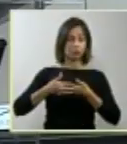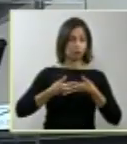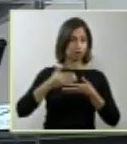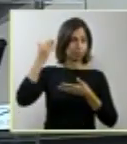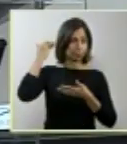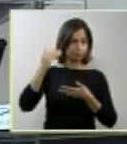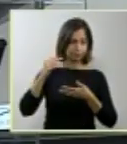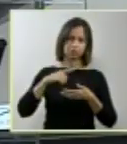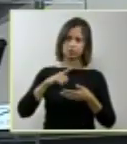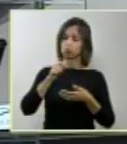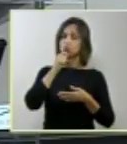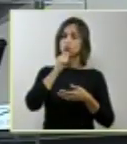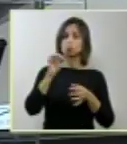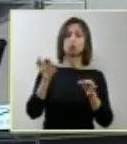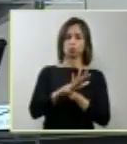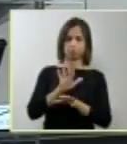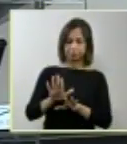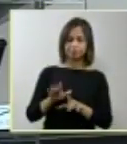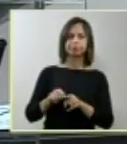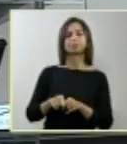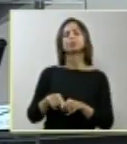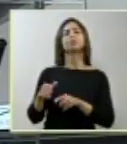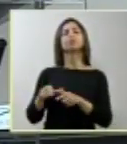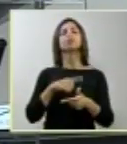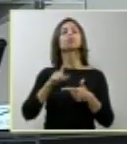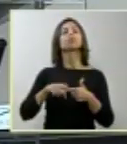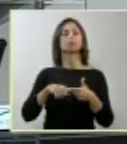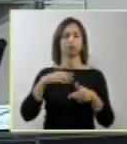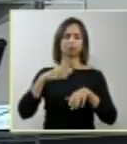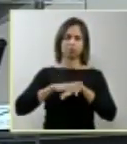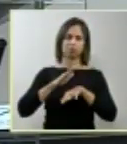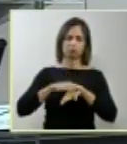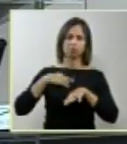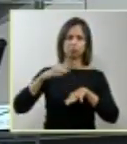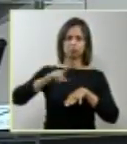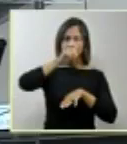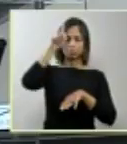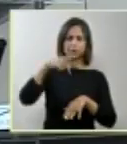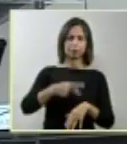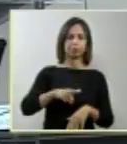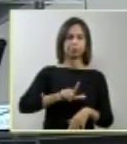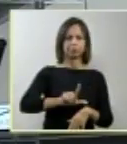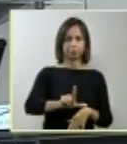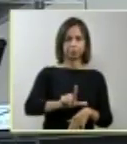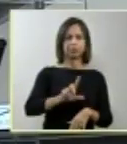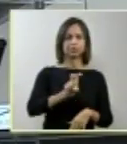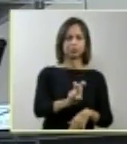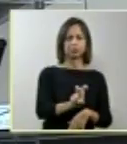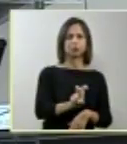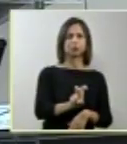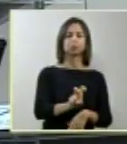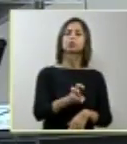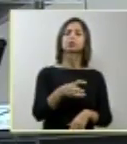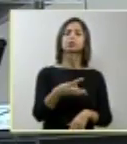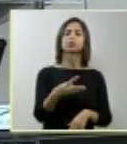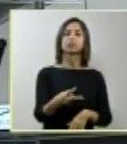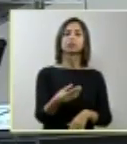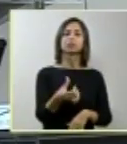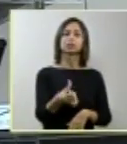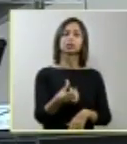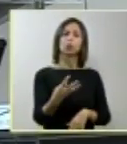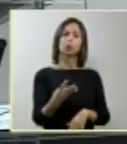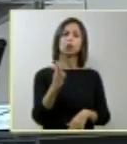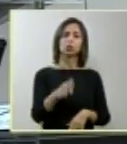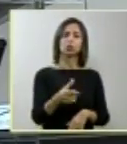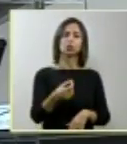Então, está lá tramitando. E o outro, esse também é de minha autoria, só que eu citei, é o projeto de lei 5.364, de